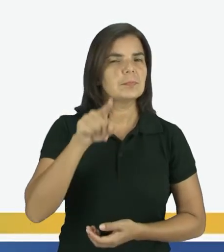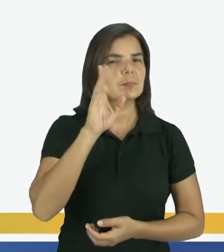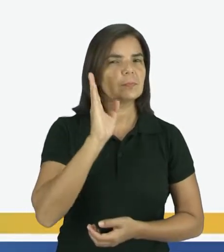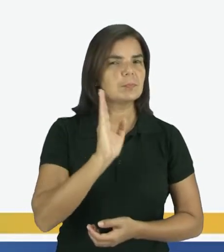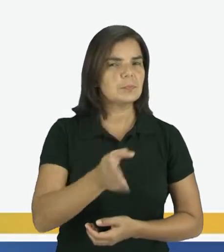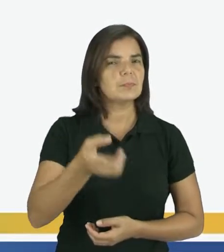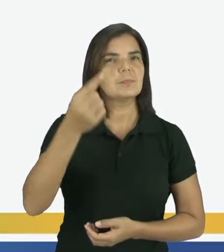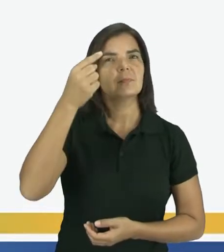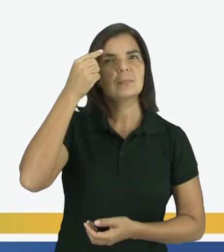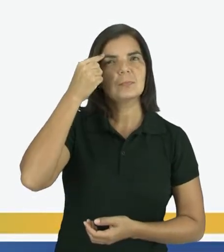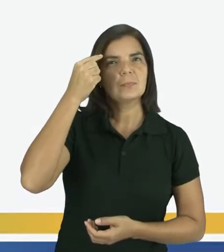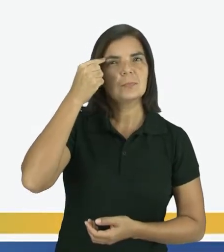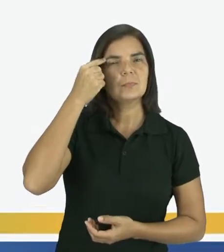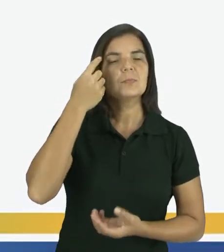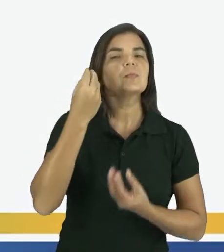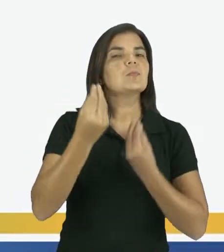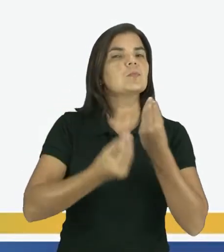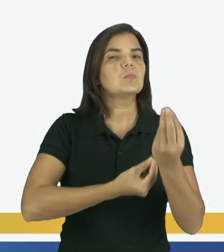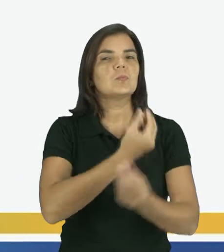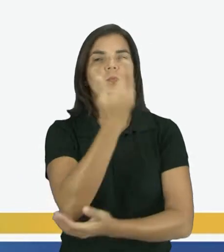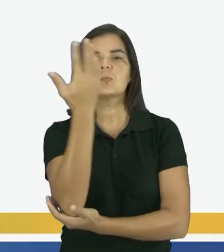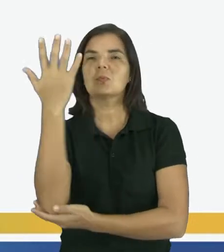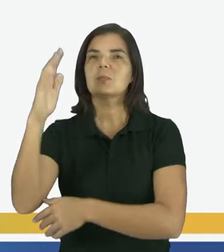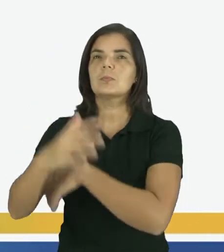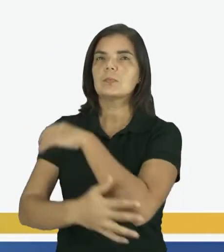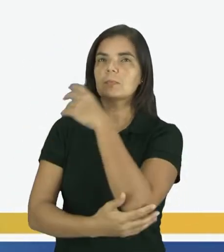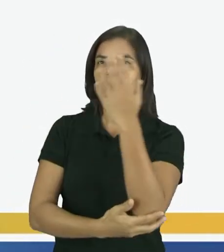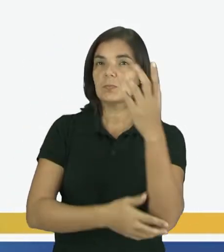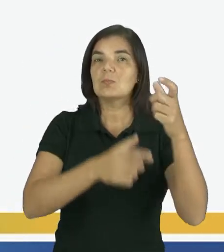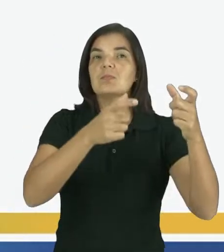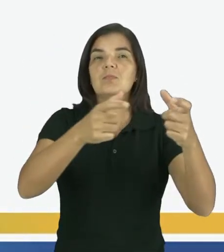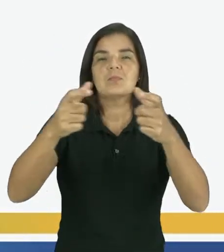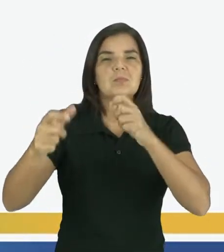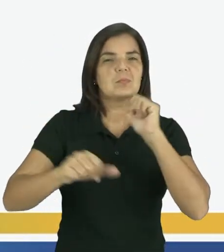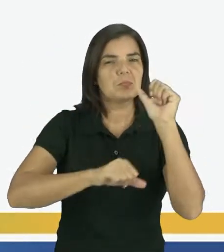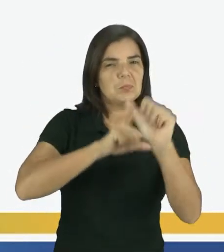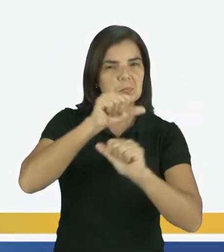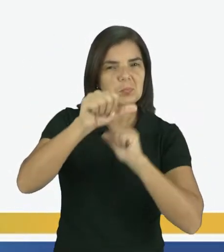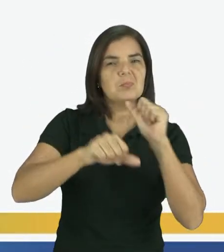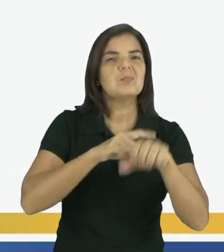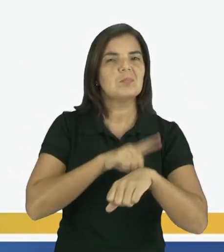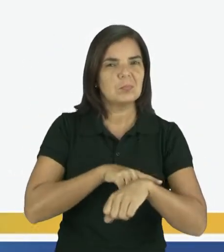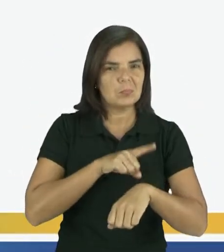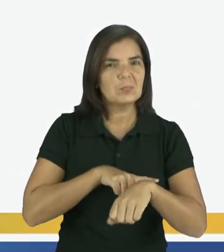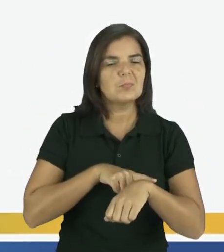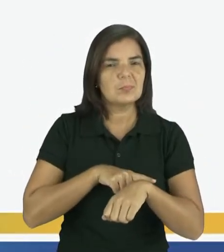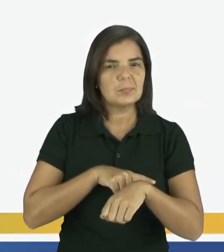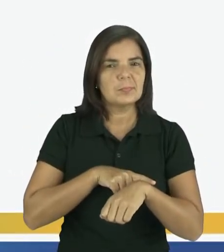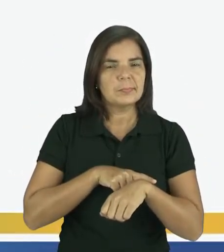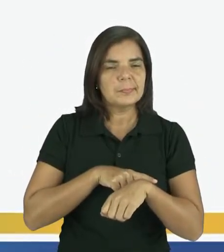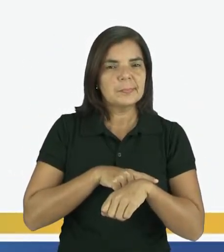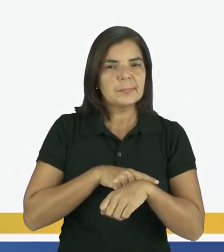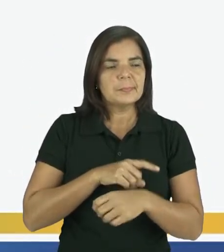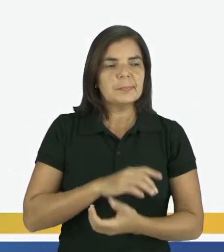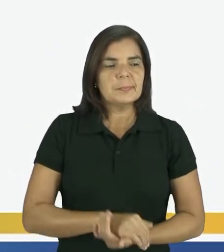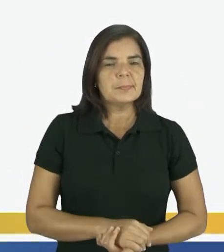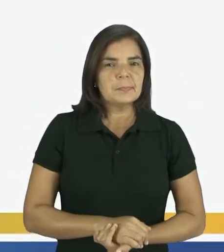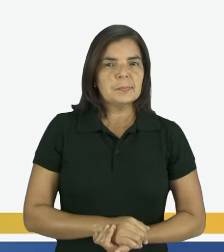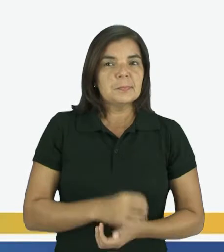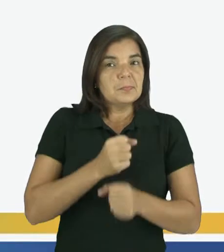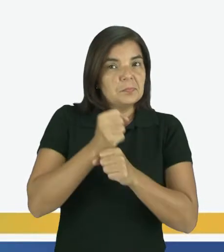Vocês já imaginaram como a paisagem dos lugares muda com o tempo?